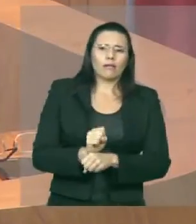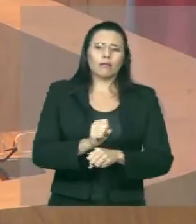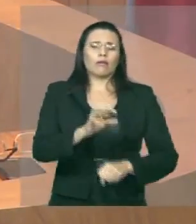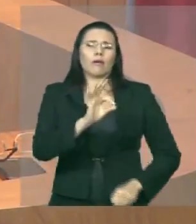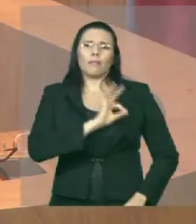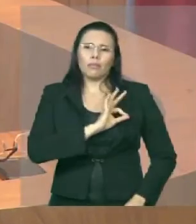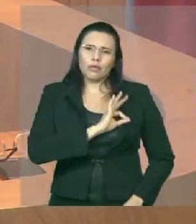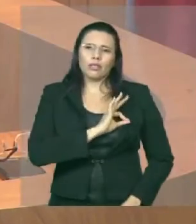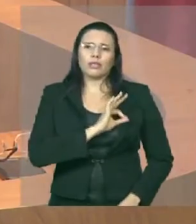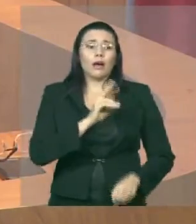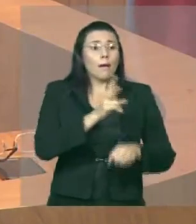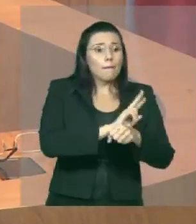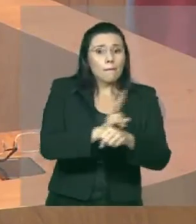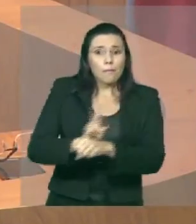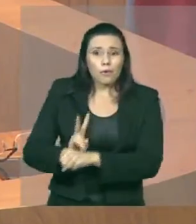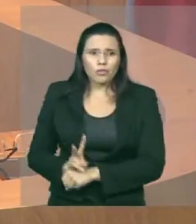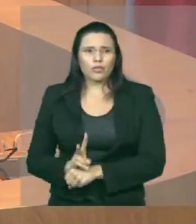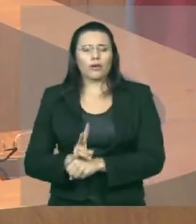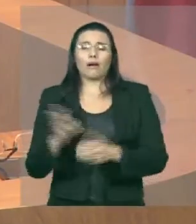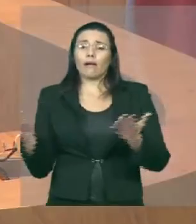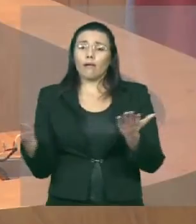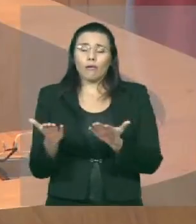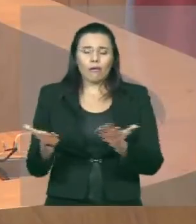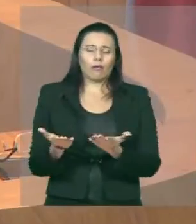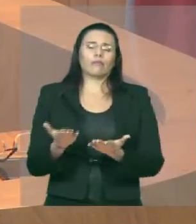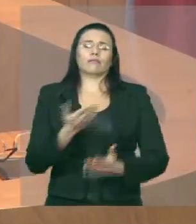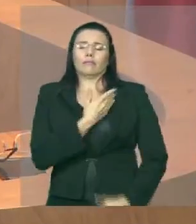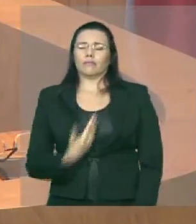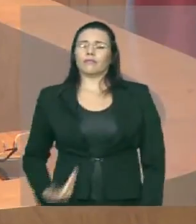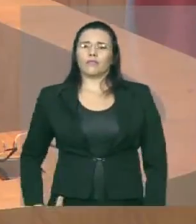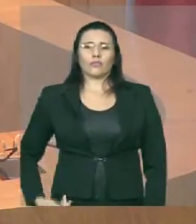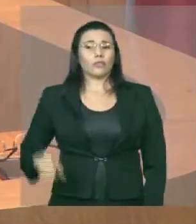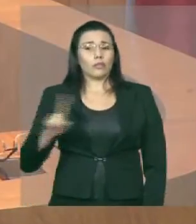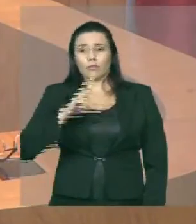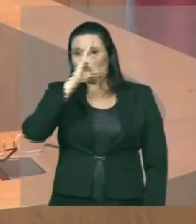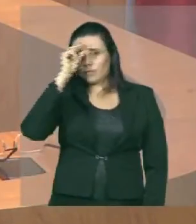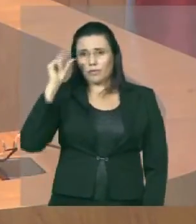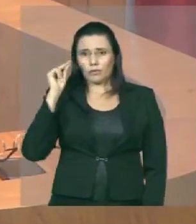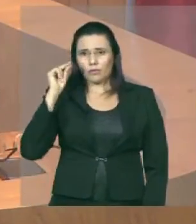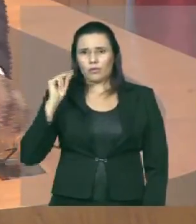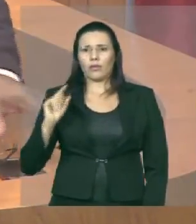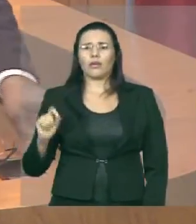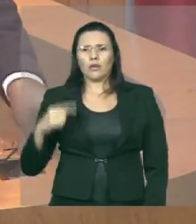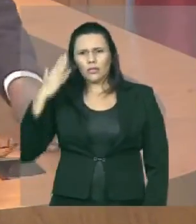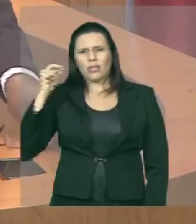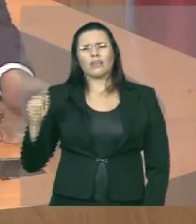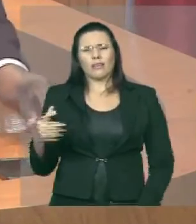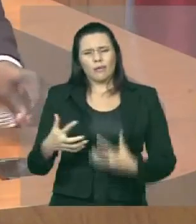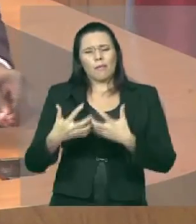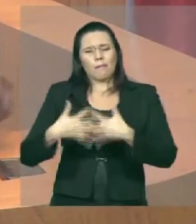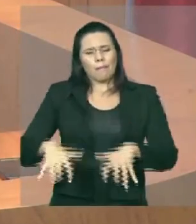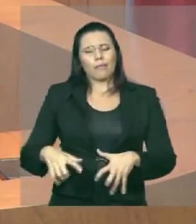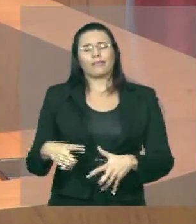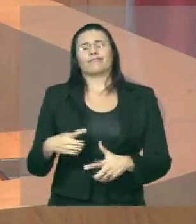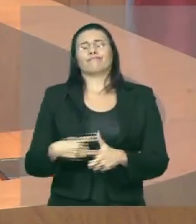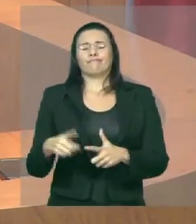essa responsabilidade, ele mete o dedo na ferida e diz que vai resolver o problema. Muito obrigado, senhores. Agradeço.